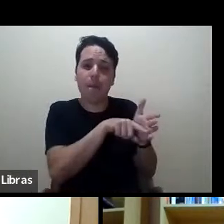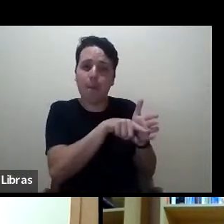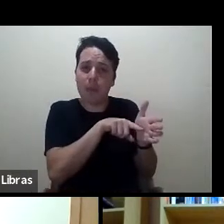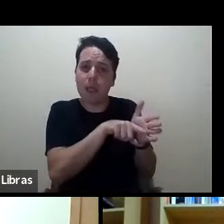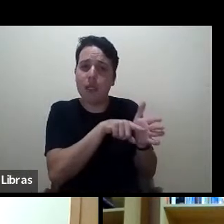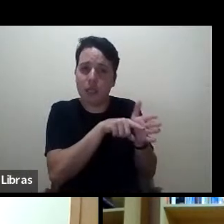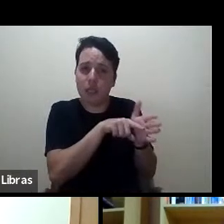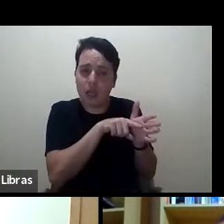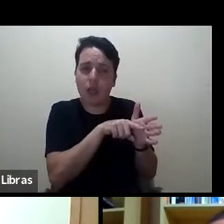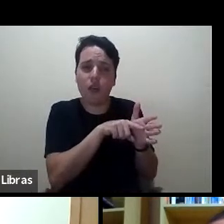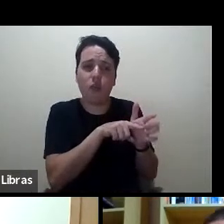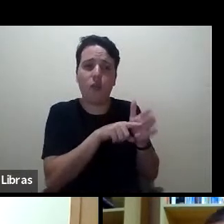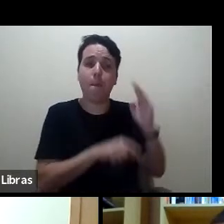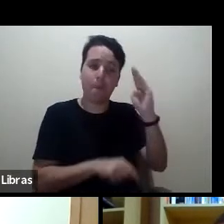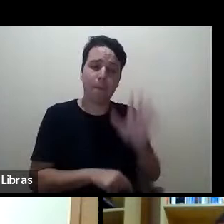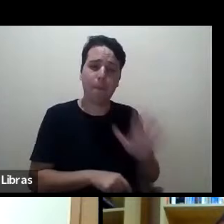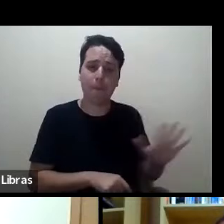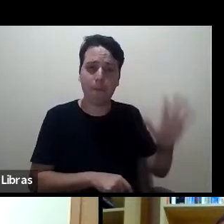brasileiro, com